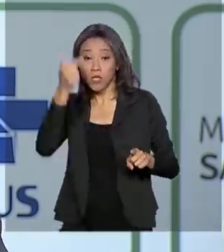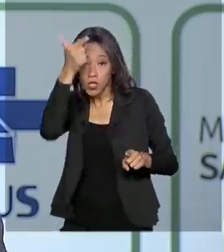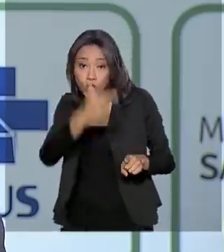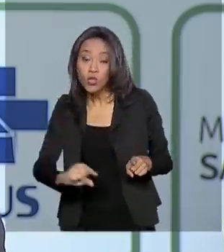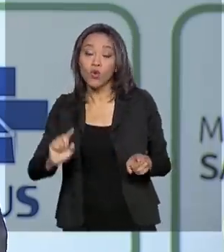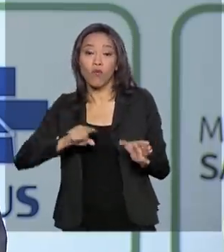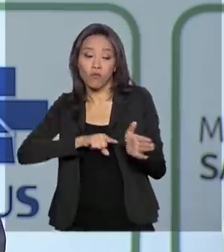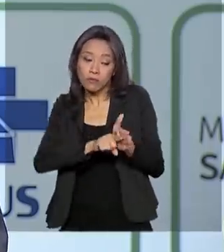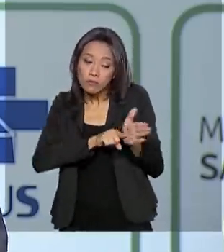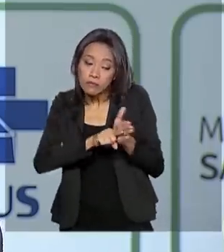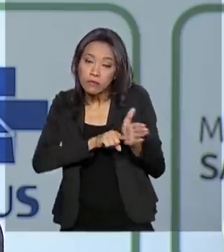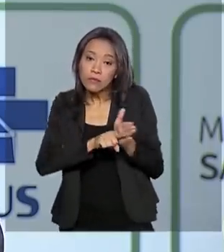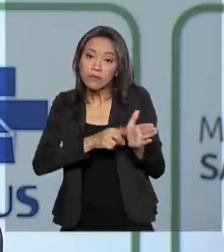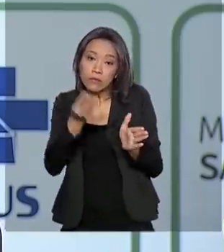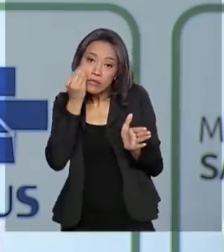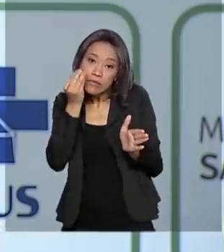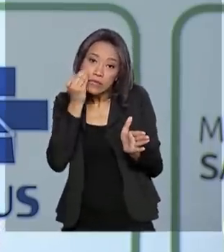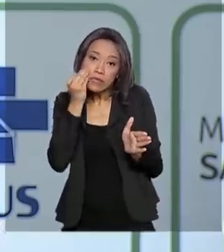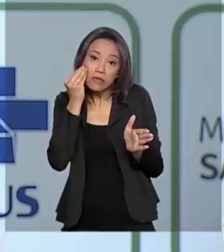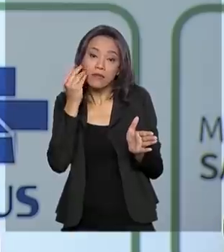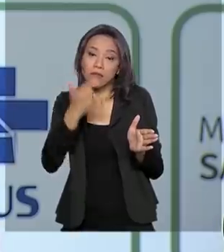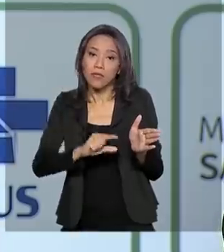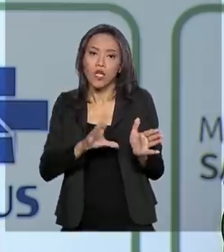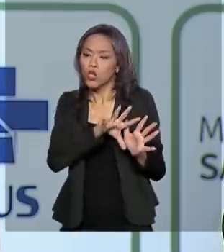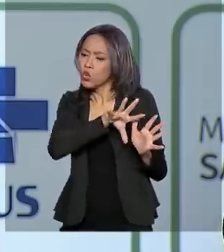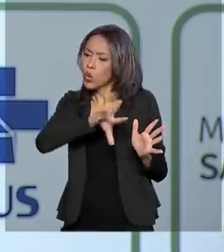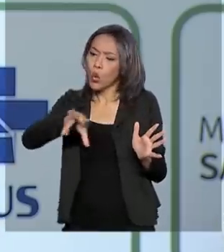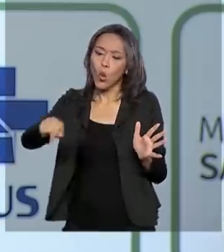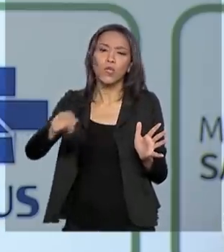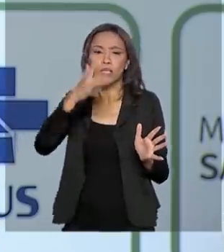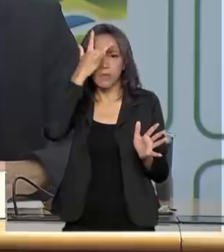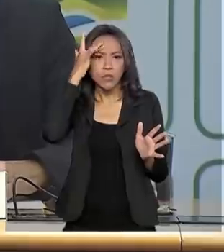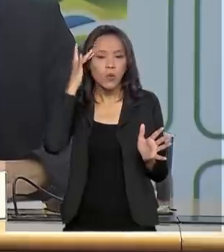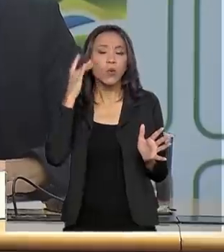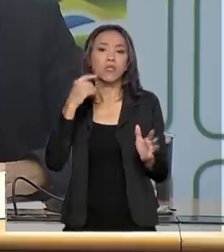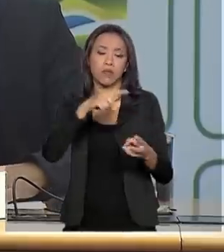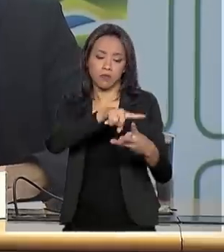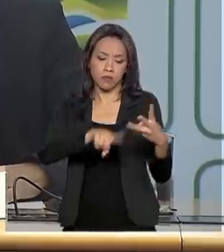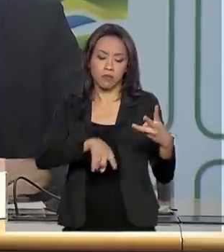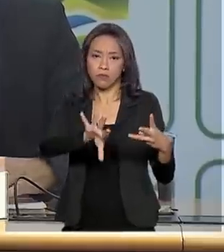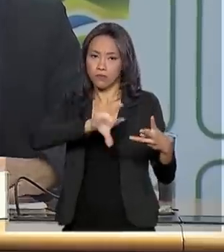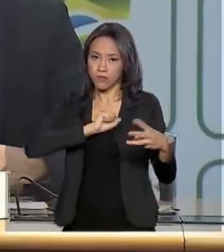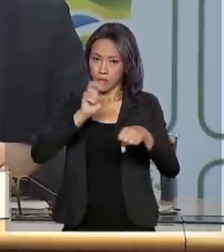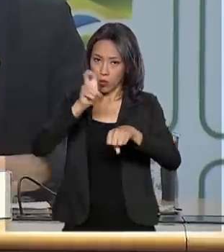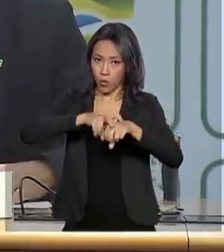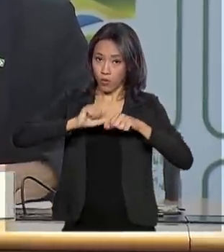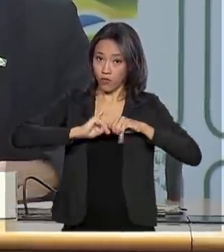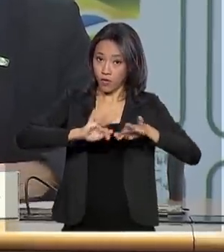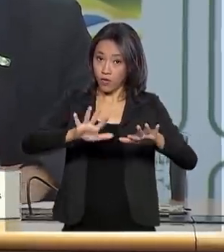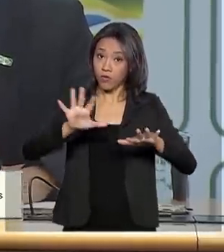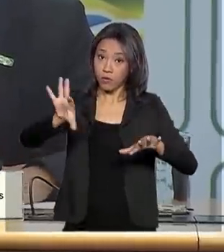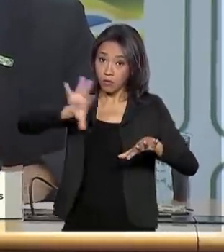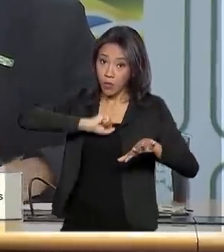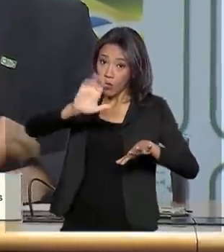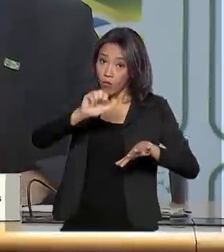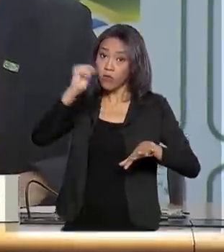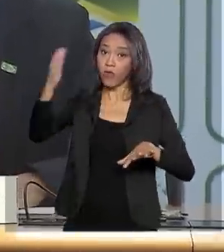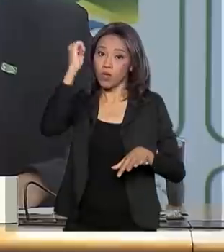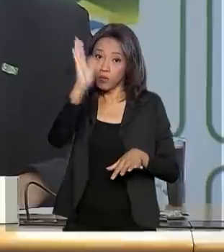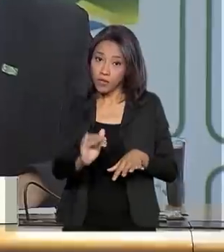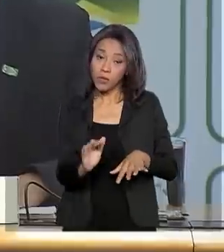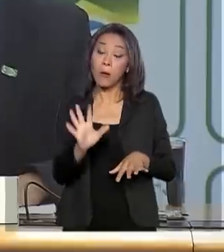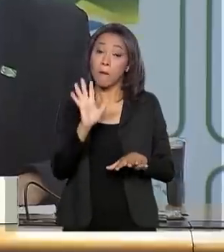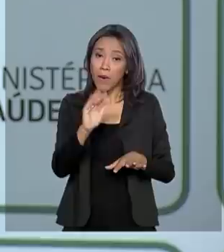Segundo o Ministério da Saúde, todos os pacientes foram contaminados no exterior e não há elementos que indiquem a circulação do novo